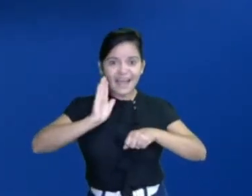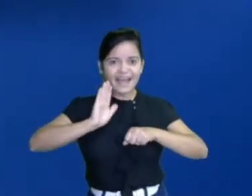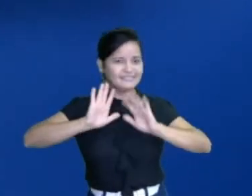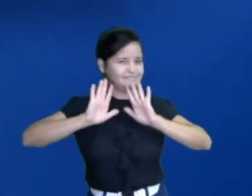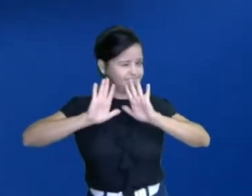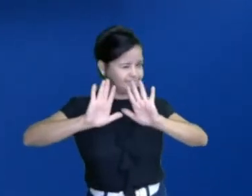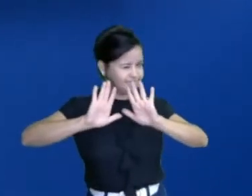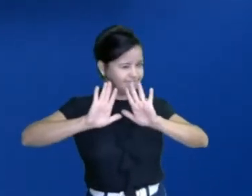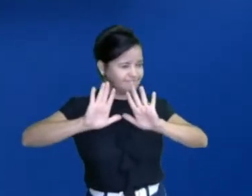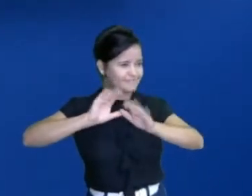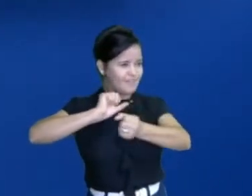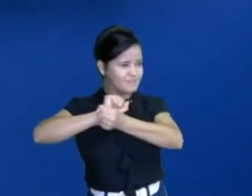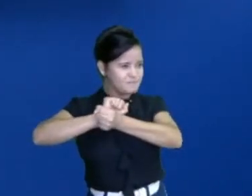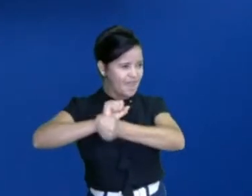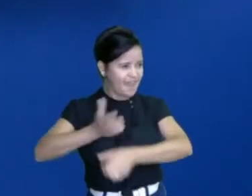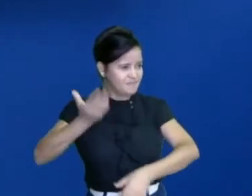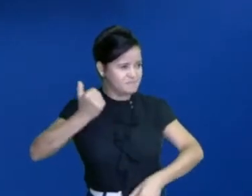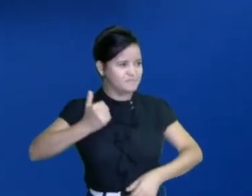aguarde. Vamos lá.